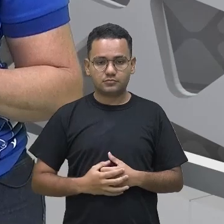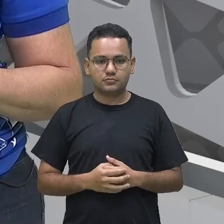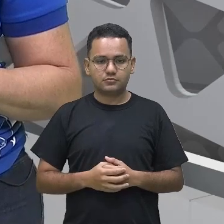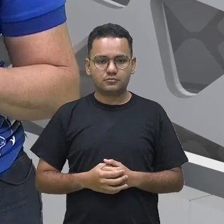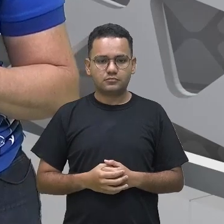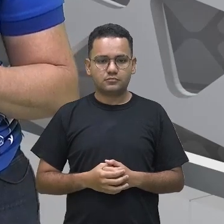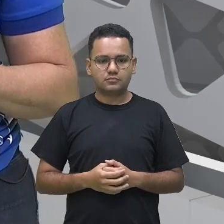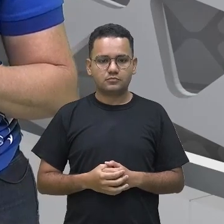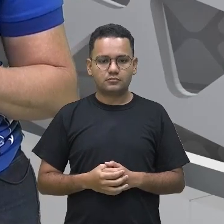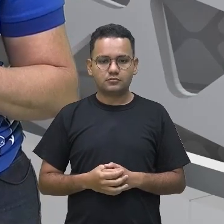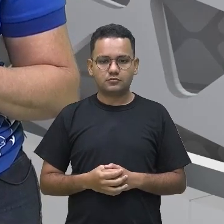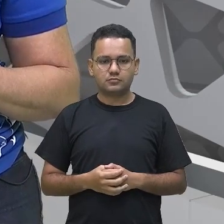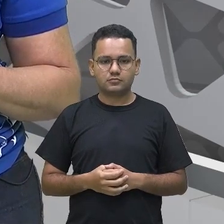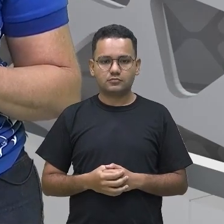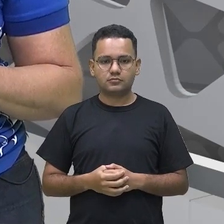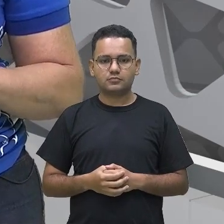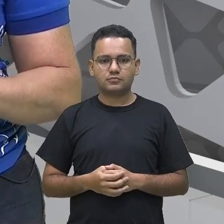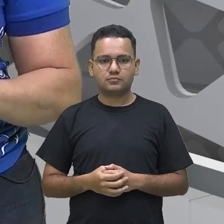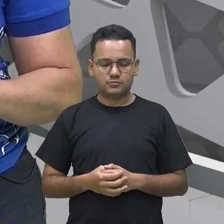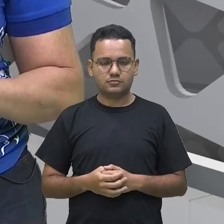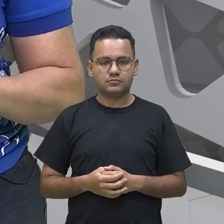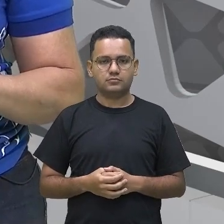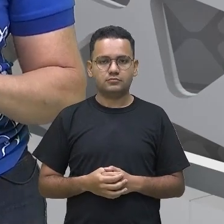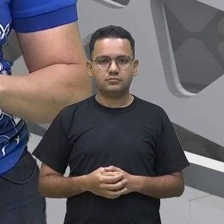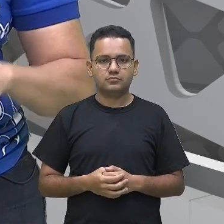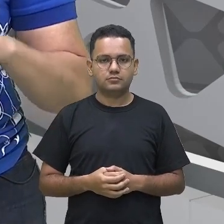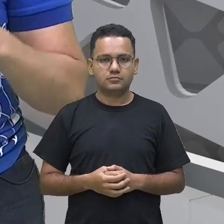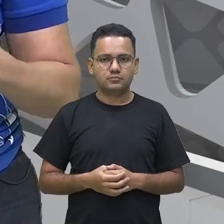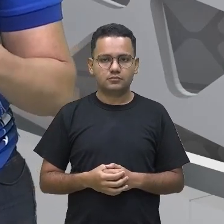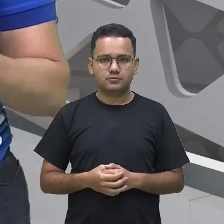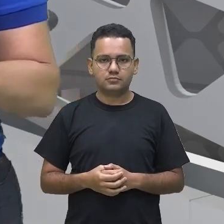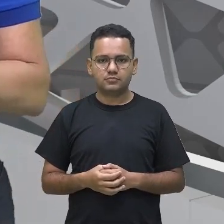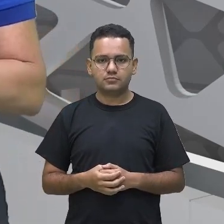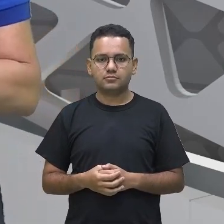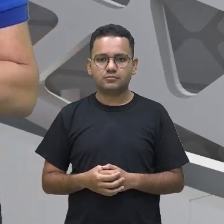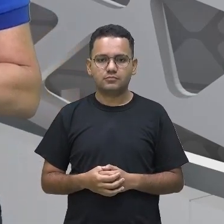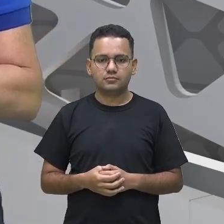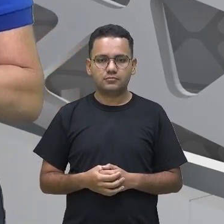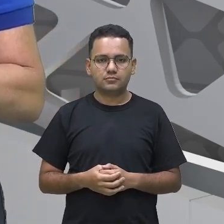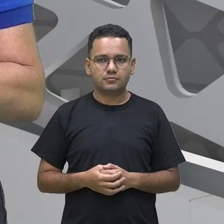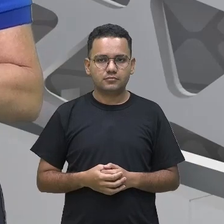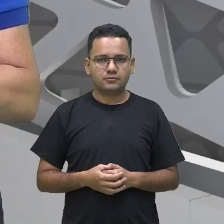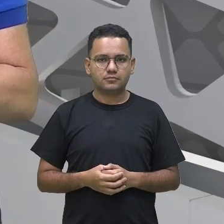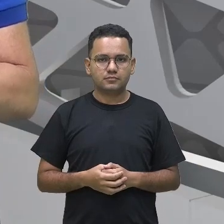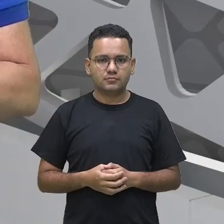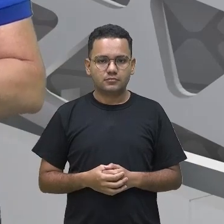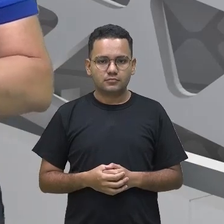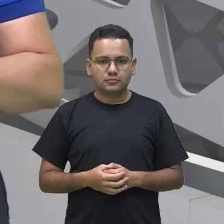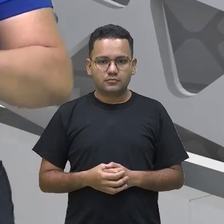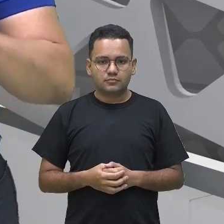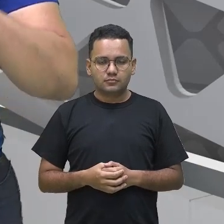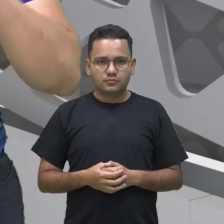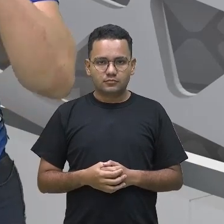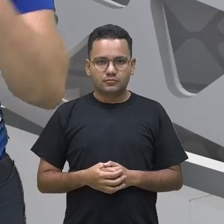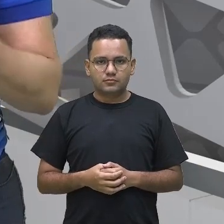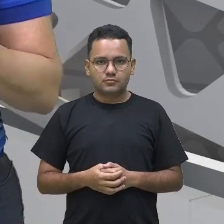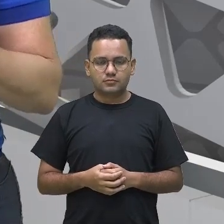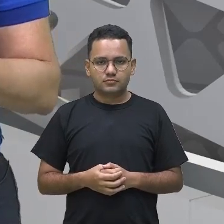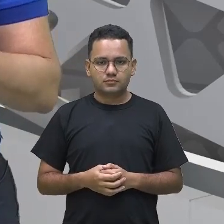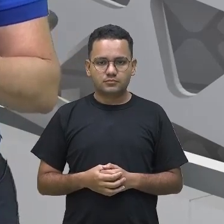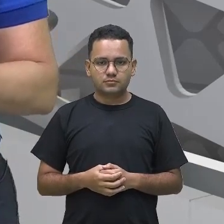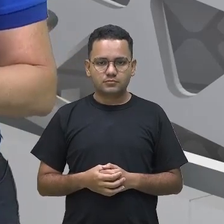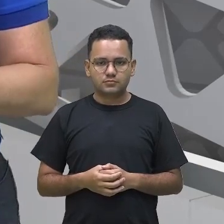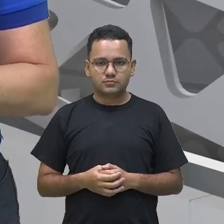apresentação de estatística, né? A gente falou lá anteriormente que os